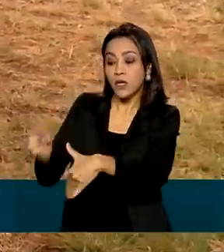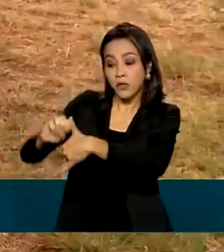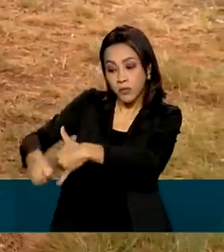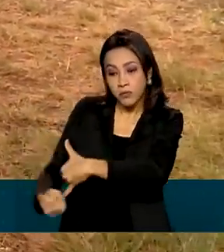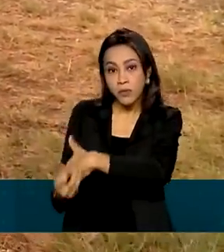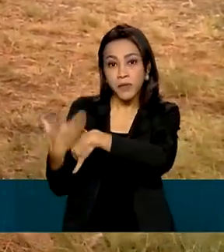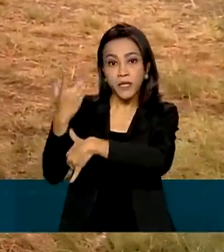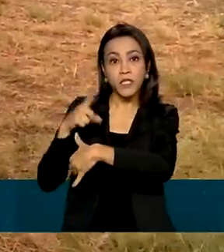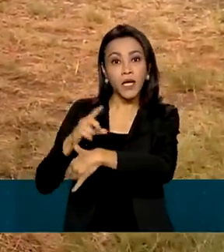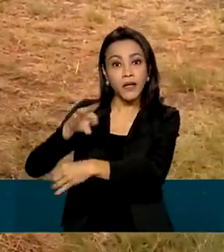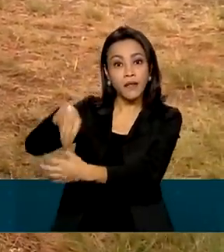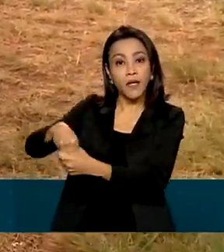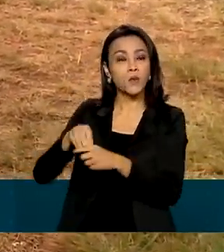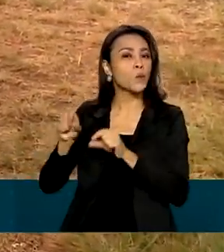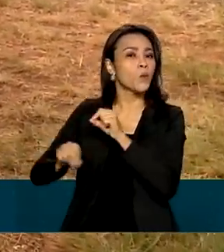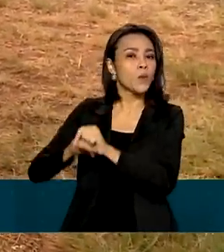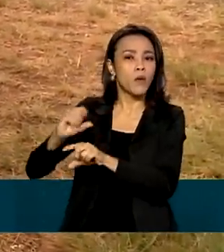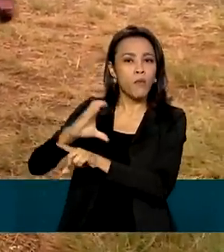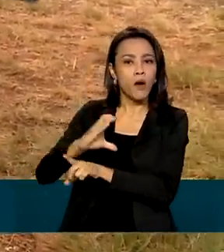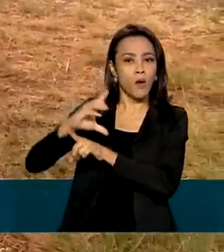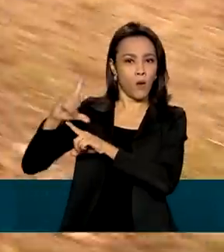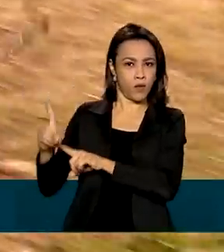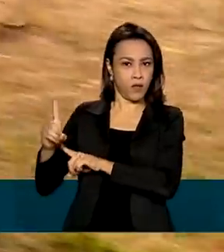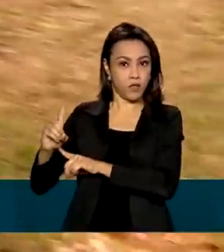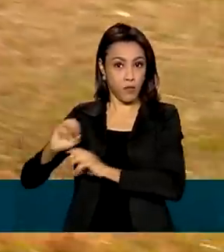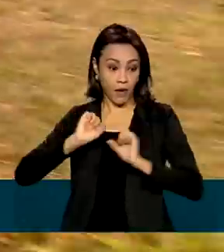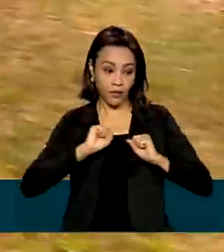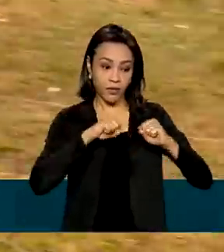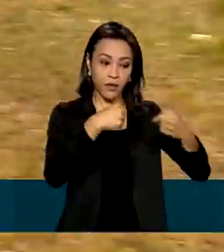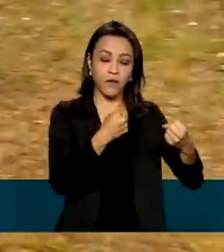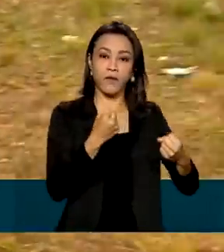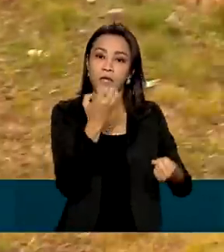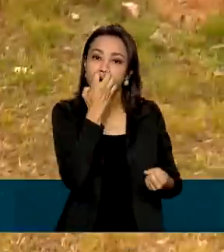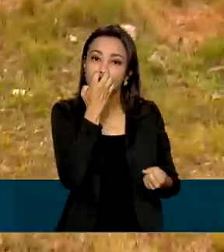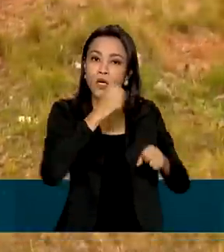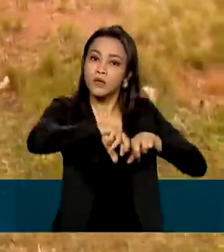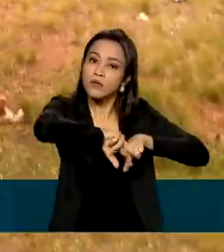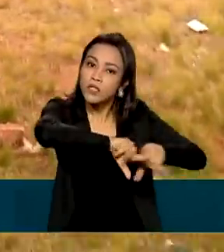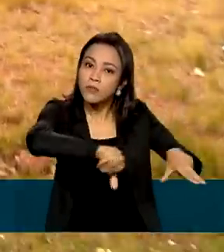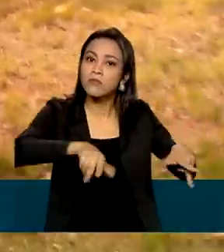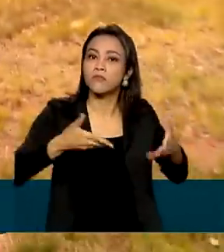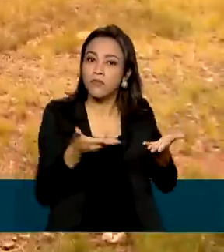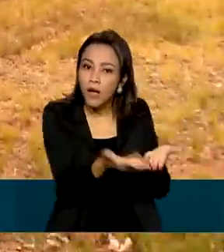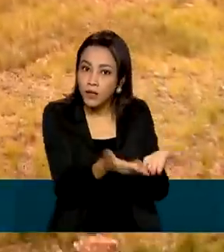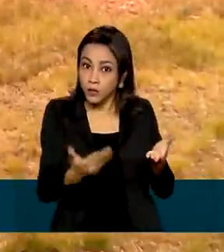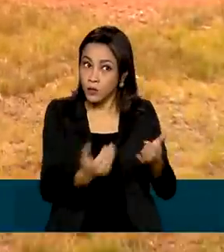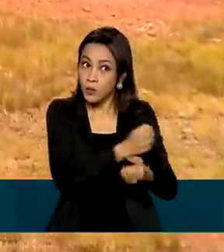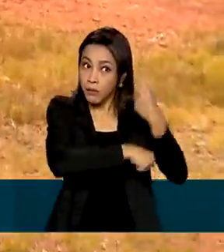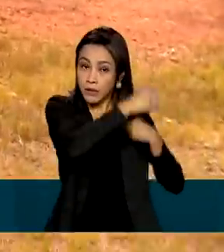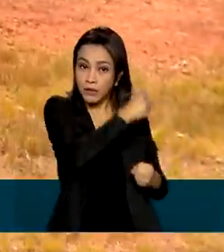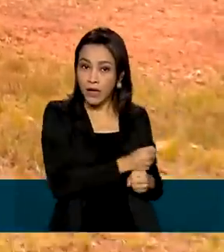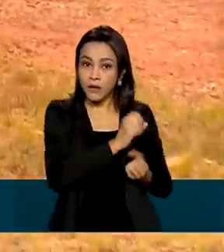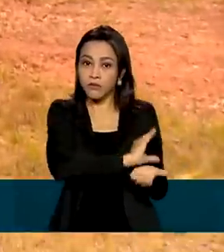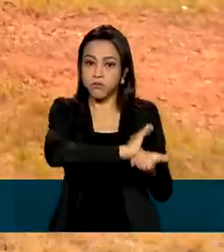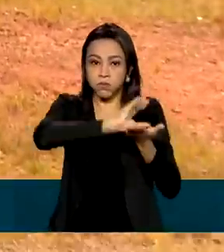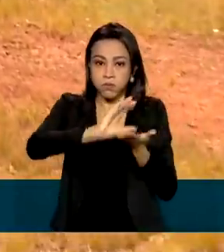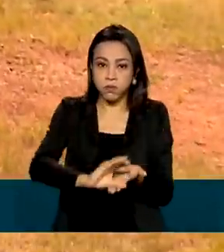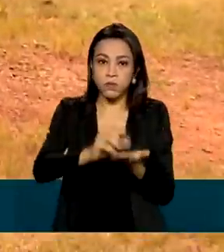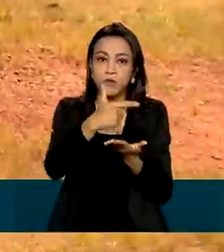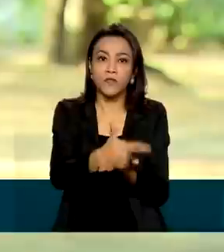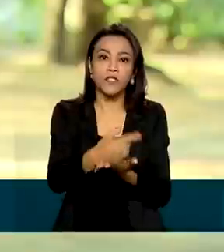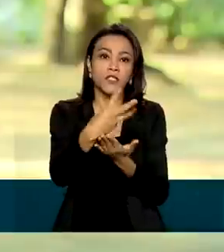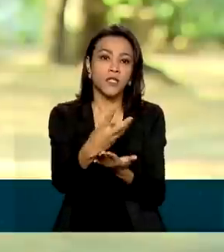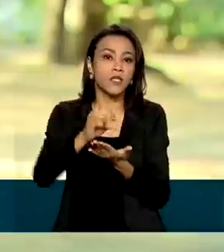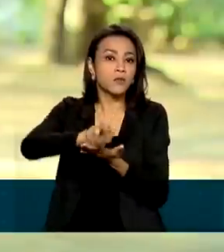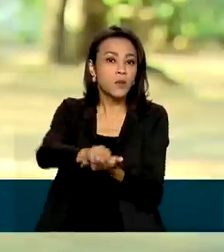coordenação nacional de proteção e defesa animal. Só no ano passado, foram investidos 23 milhões de reais.